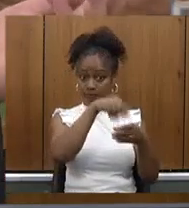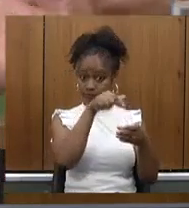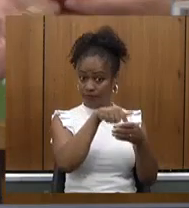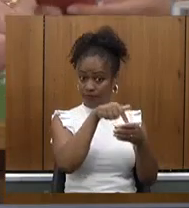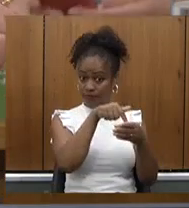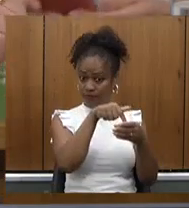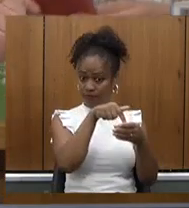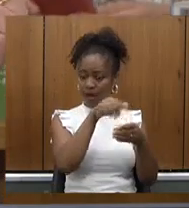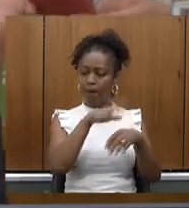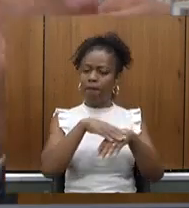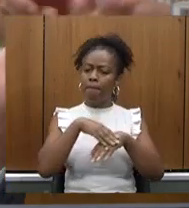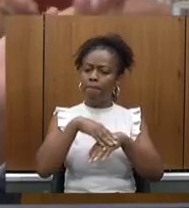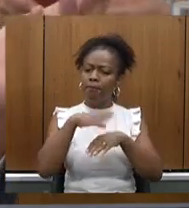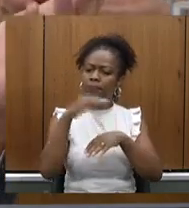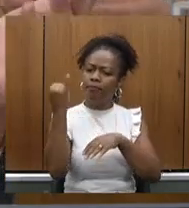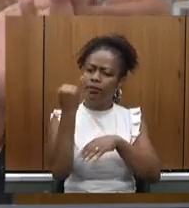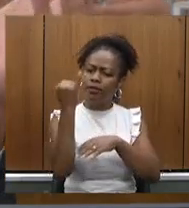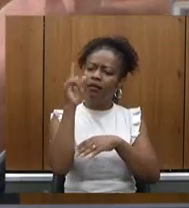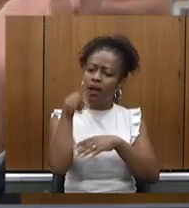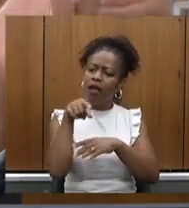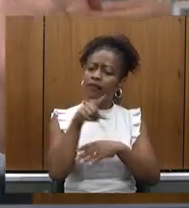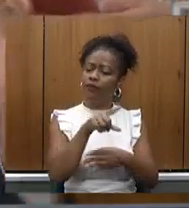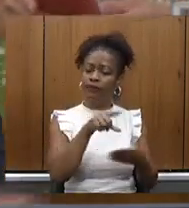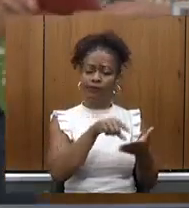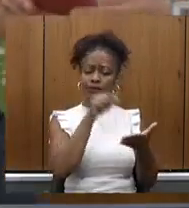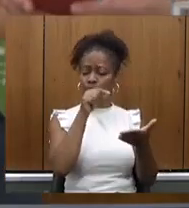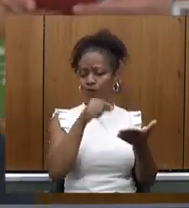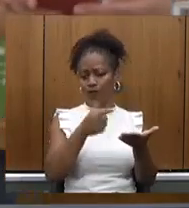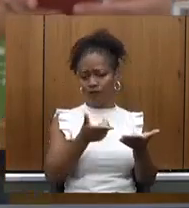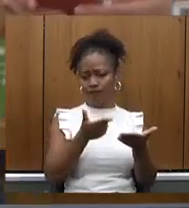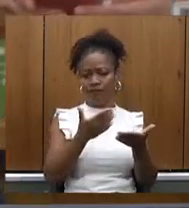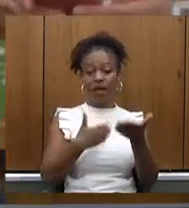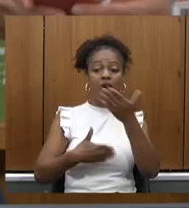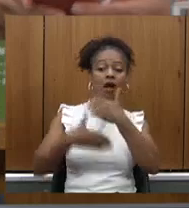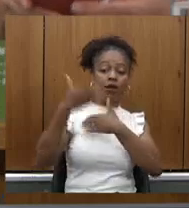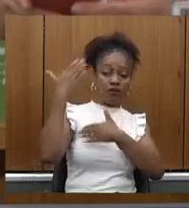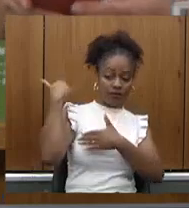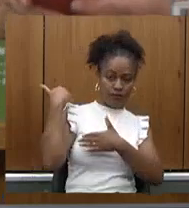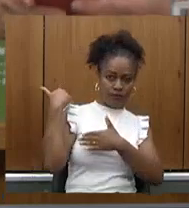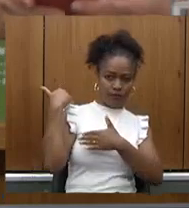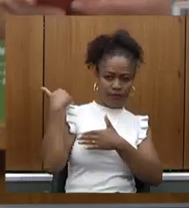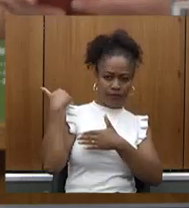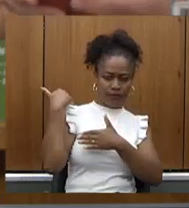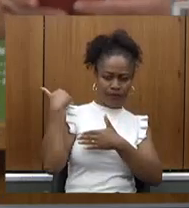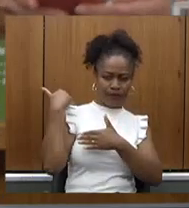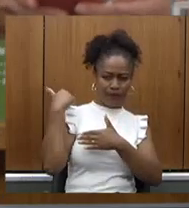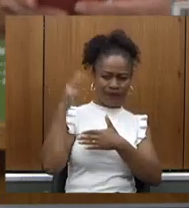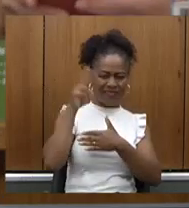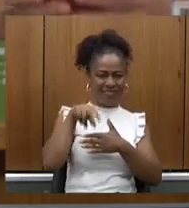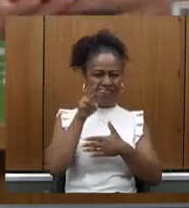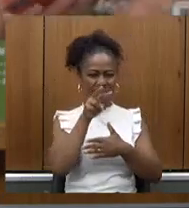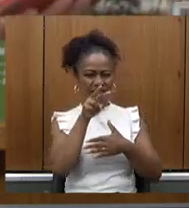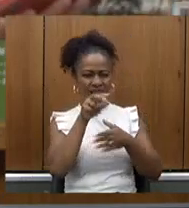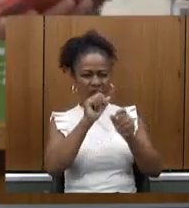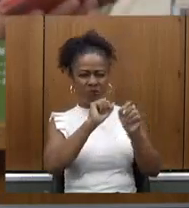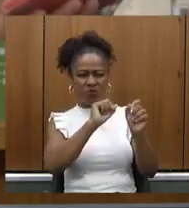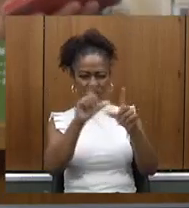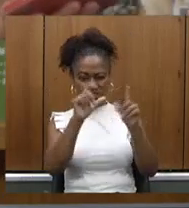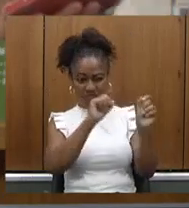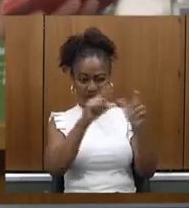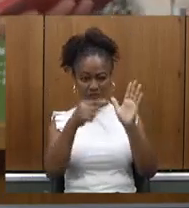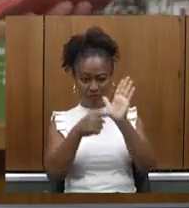escolha que antigamente quando a gente olha a gente olha aquele slide que nós mostramos aqui